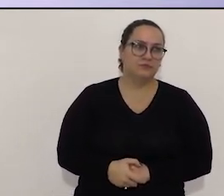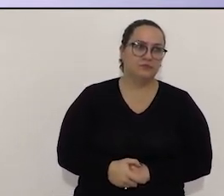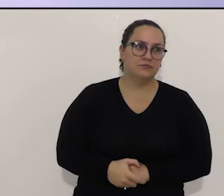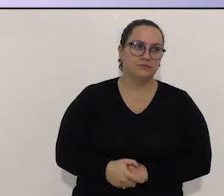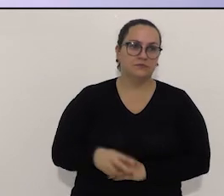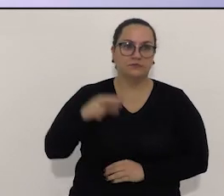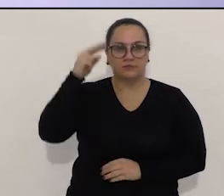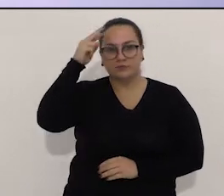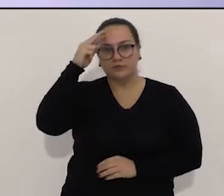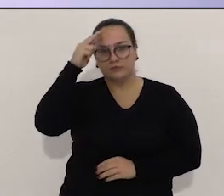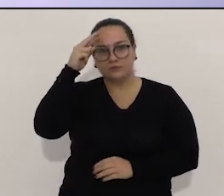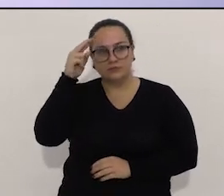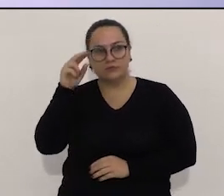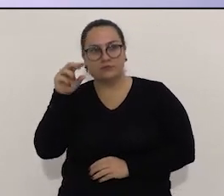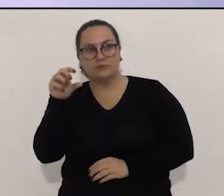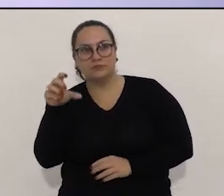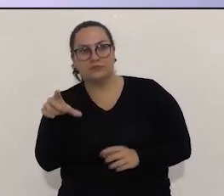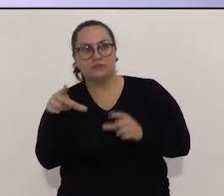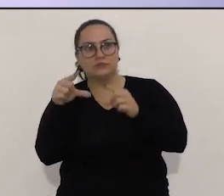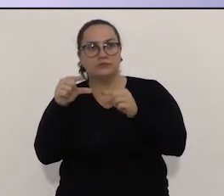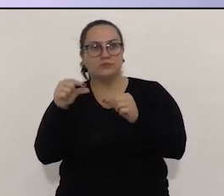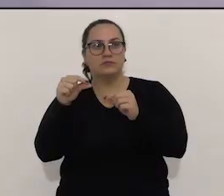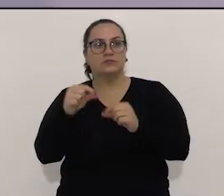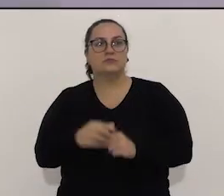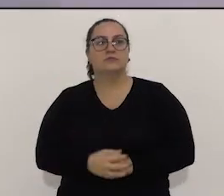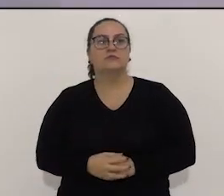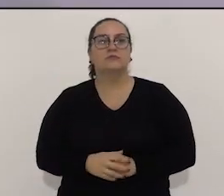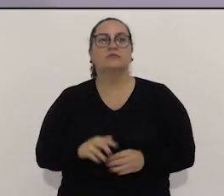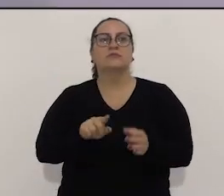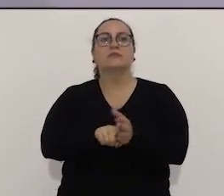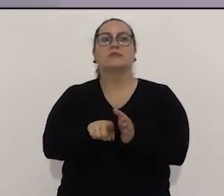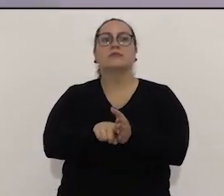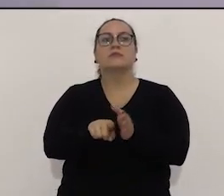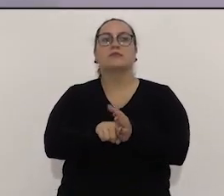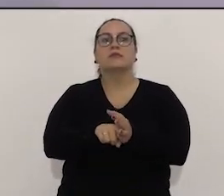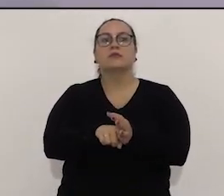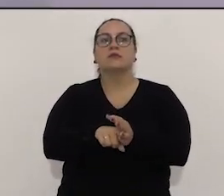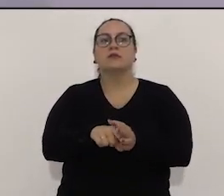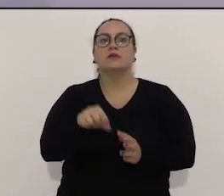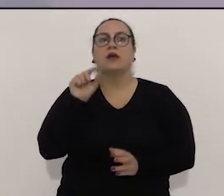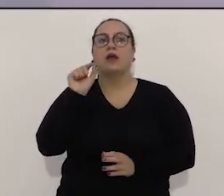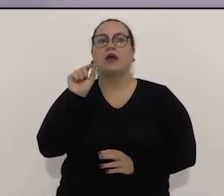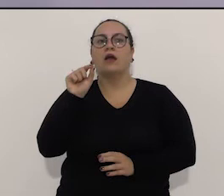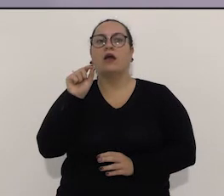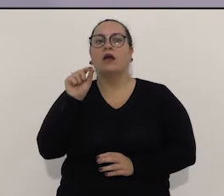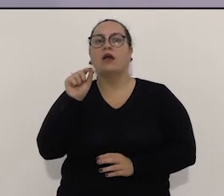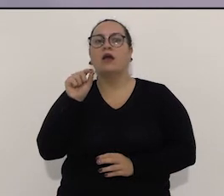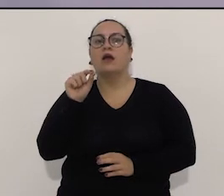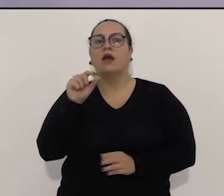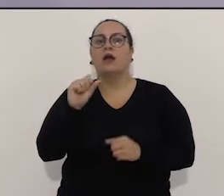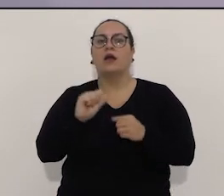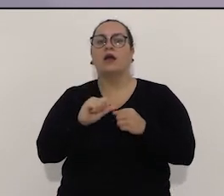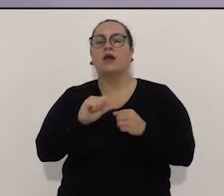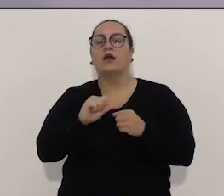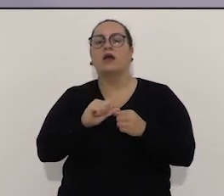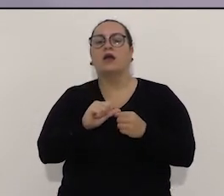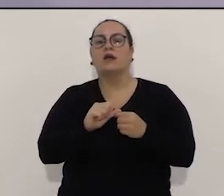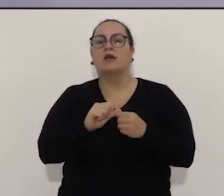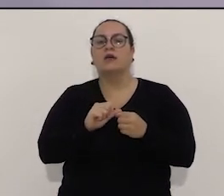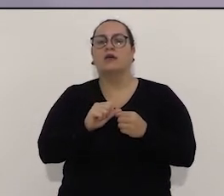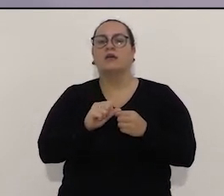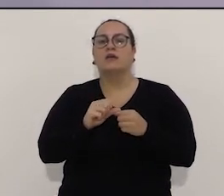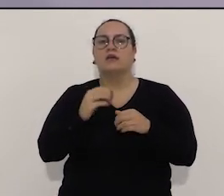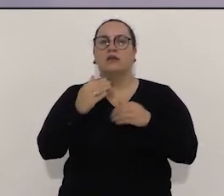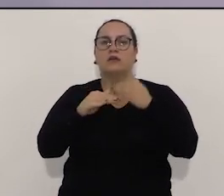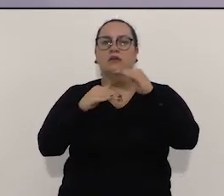menos de três minutos para a pergunta e resposta. Candidato, qual será a sua estratégia para suprir a demanda